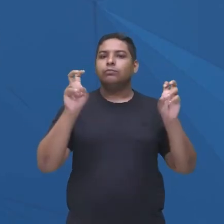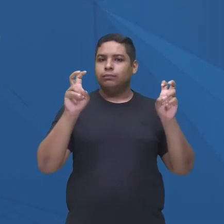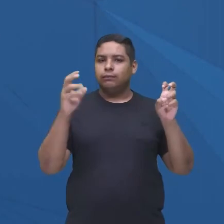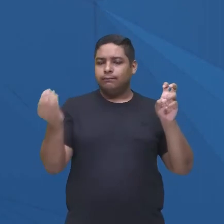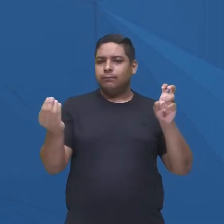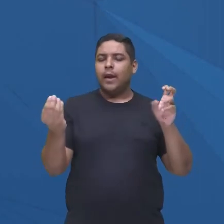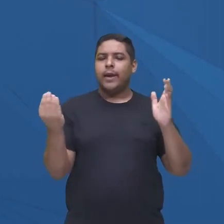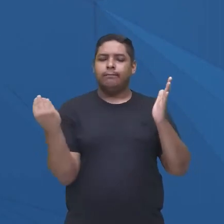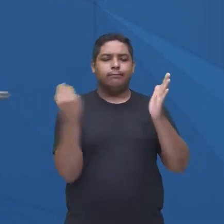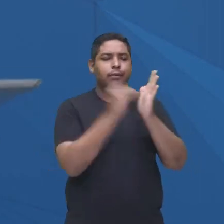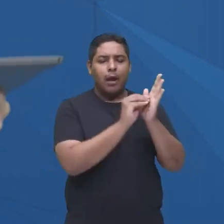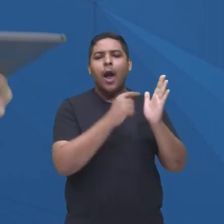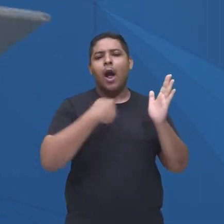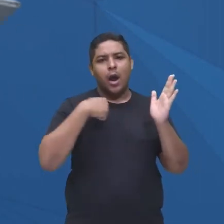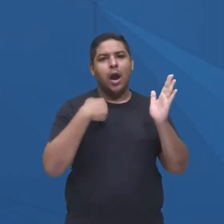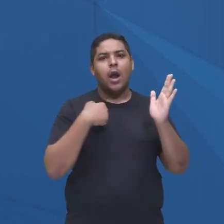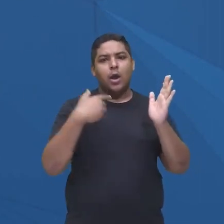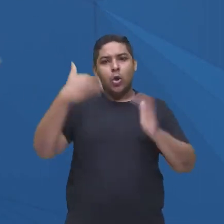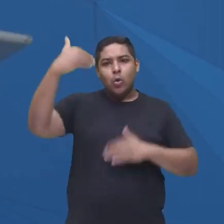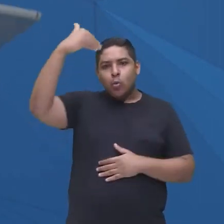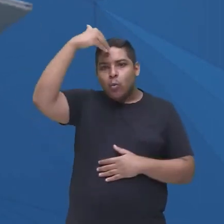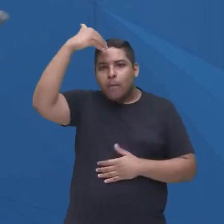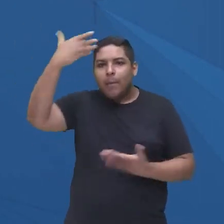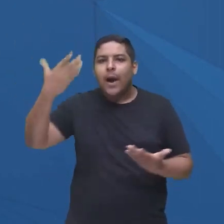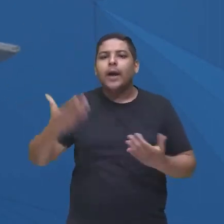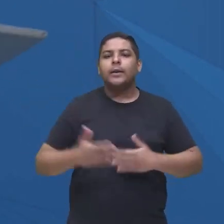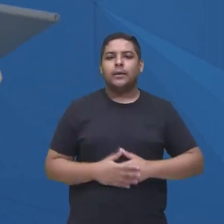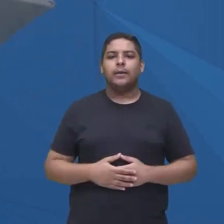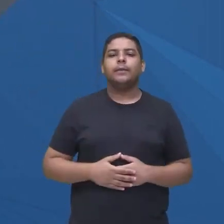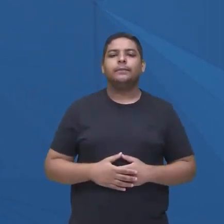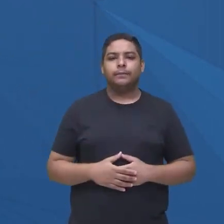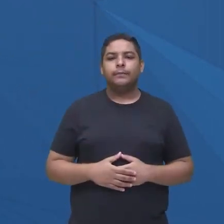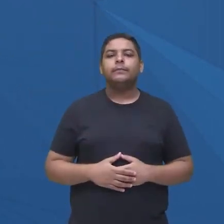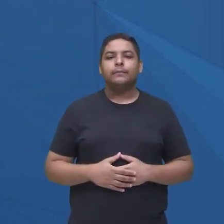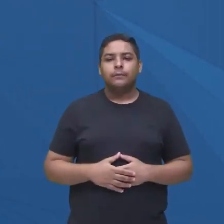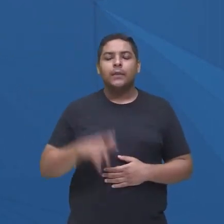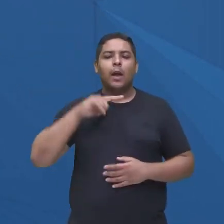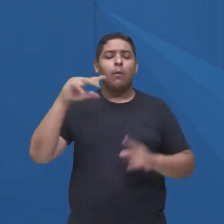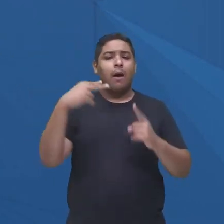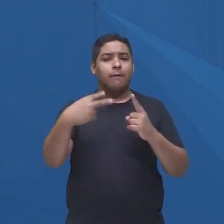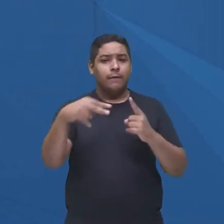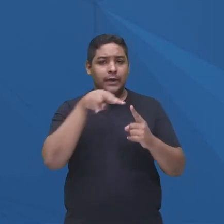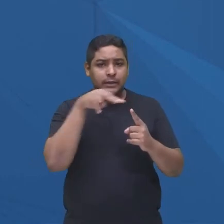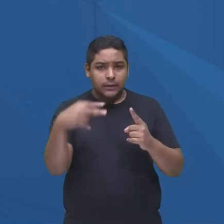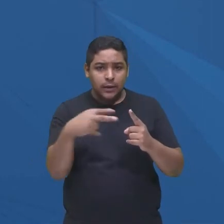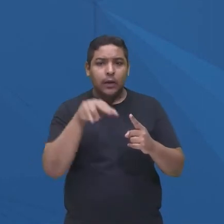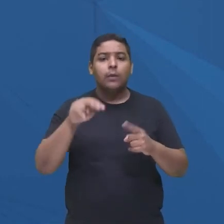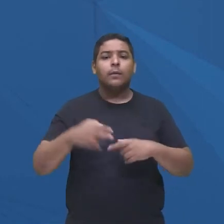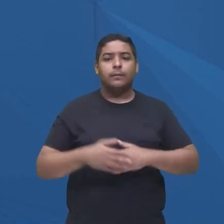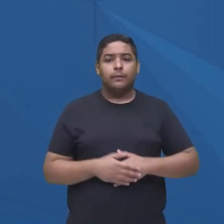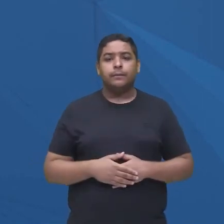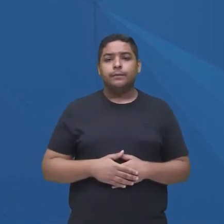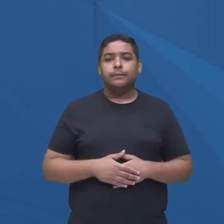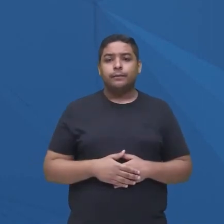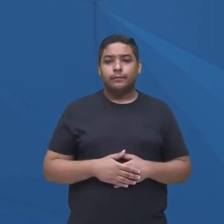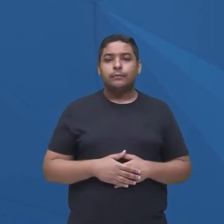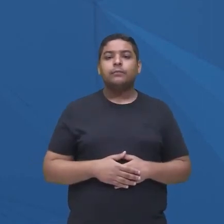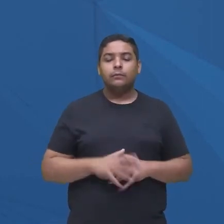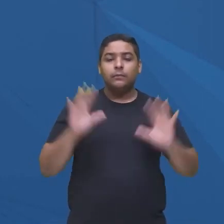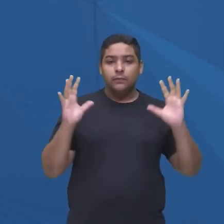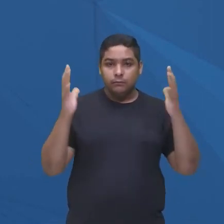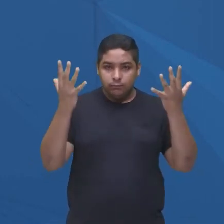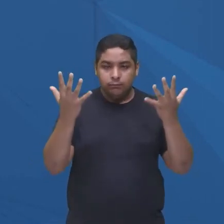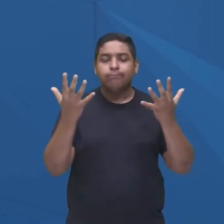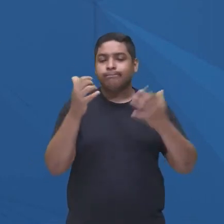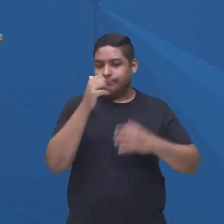né, porque todo um regime prisional, uma condição, uma esfera, uma visão que tinha ali em relação ao acontecido,